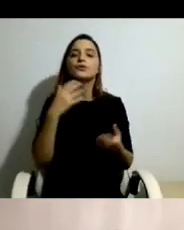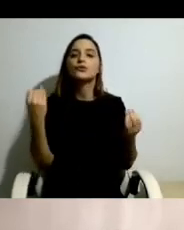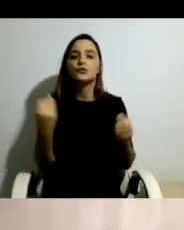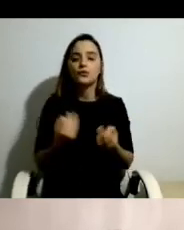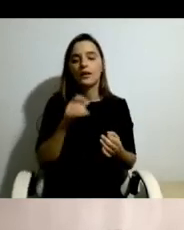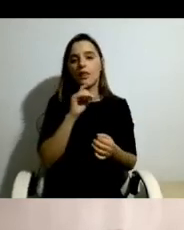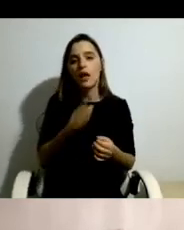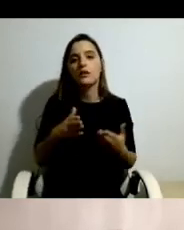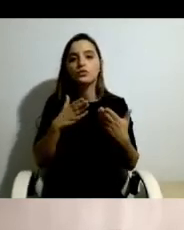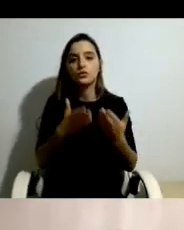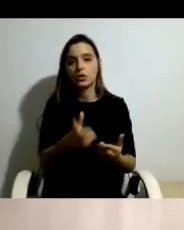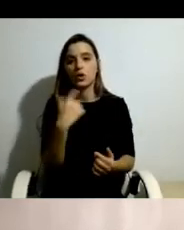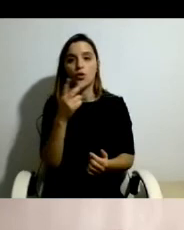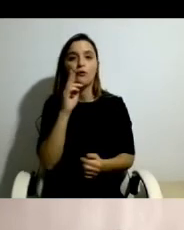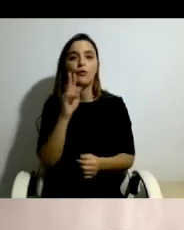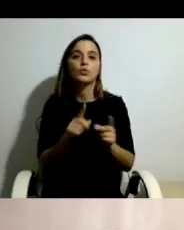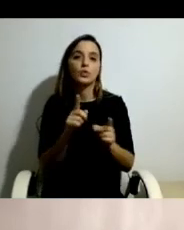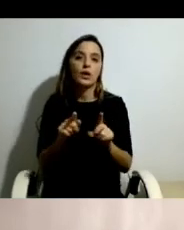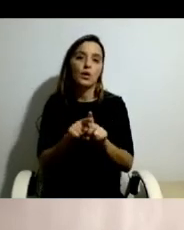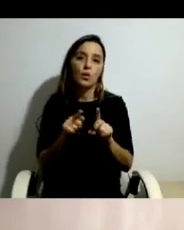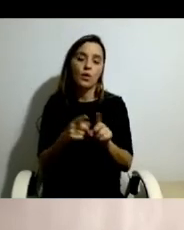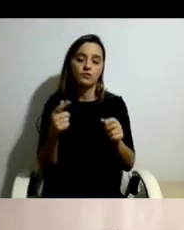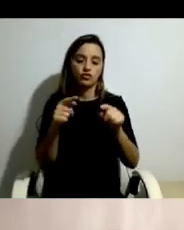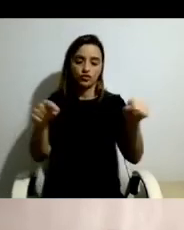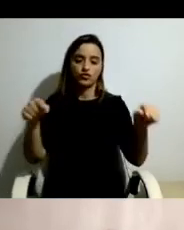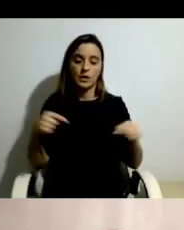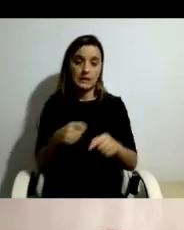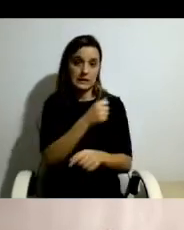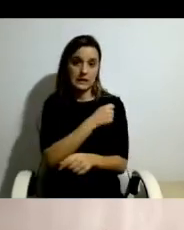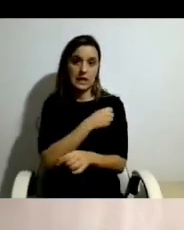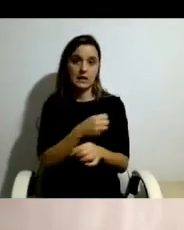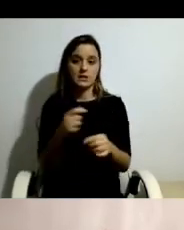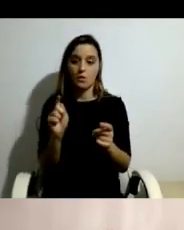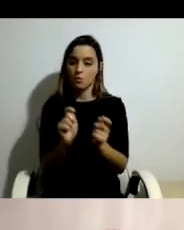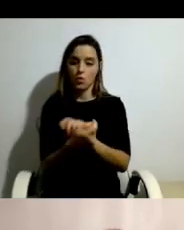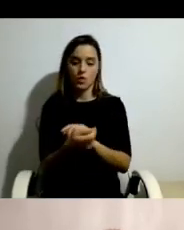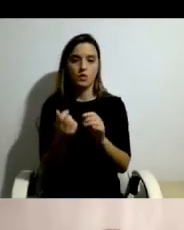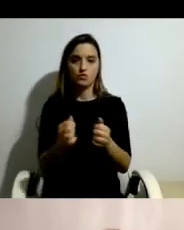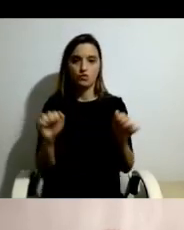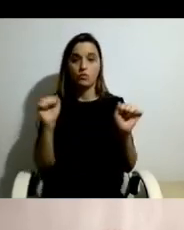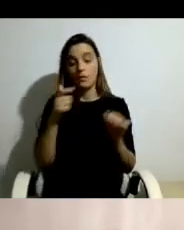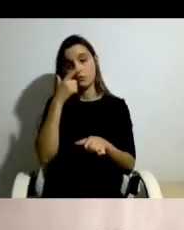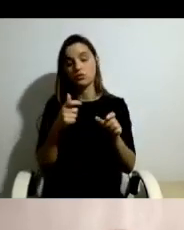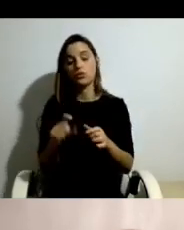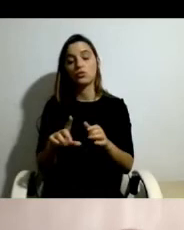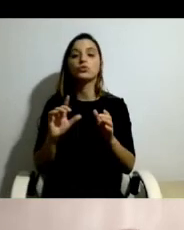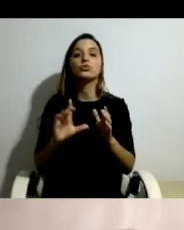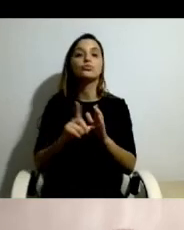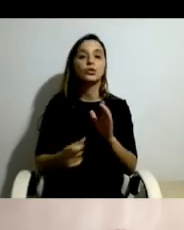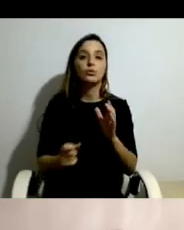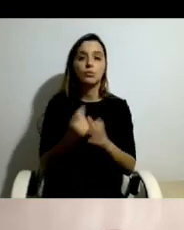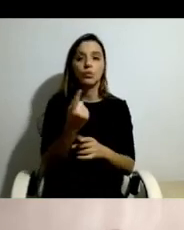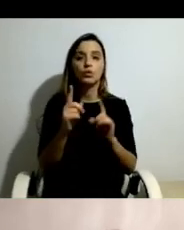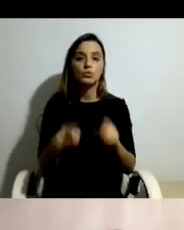e o que nós vimos foi que a autonomização do espaço de residência, das pessoas do projeto piloto que passaram a viver nas